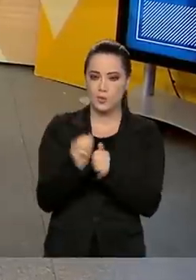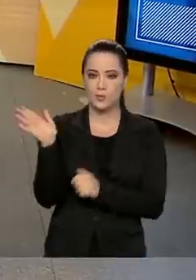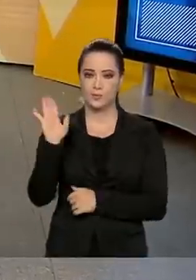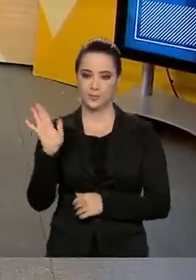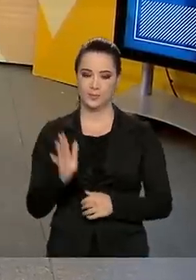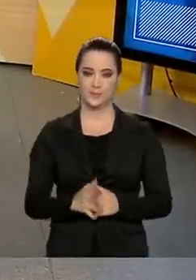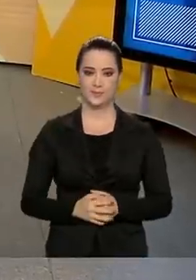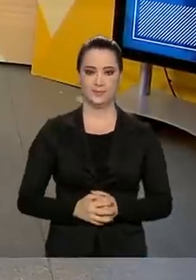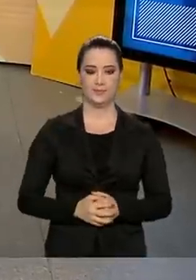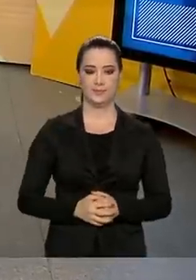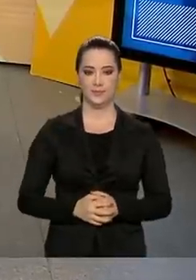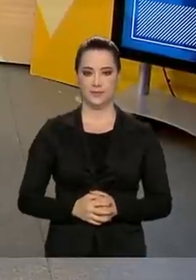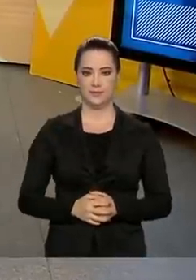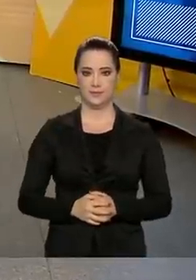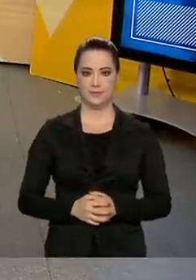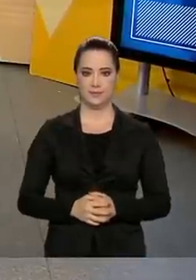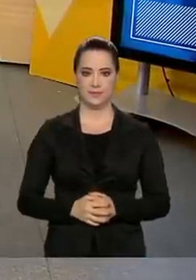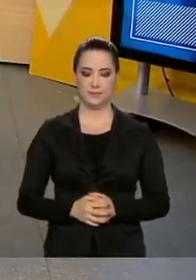e até o próximo programa.